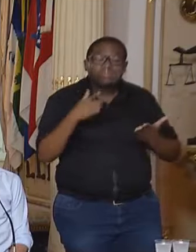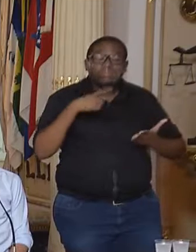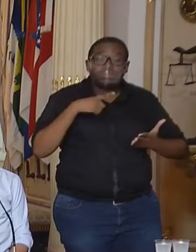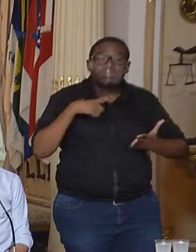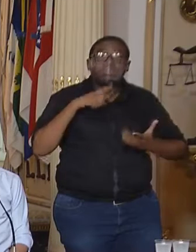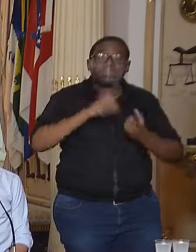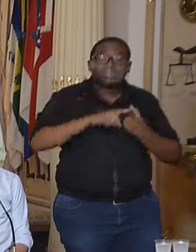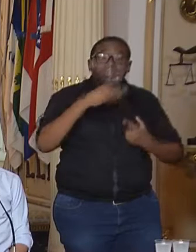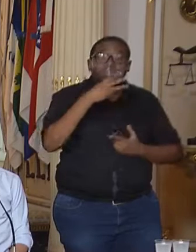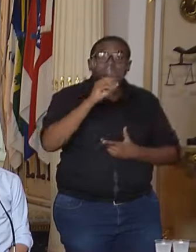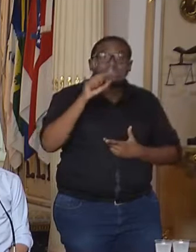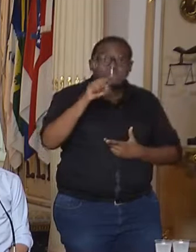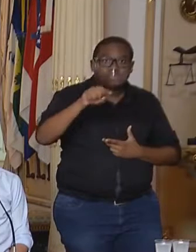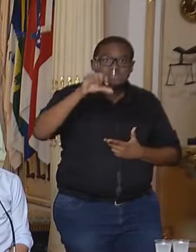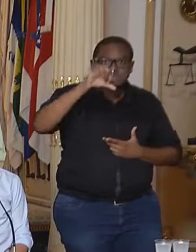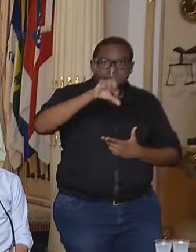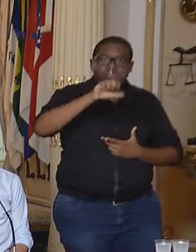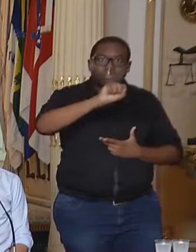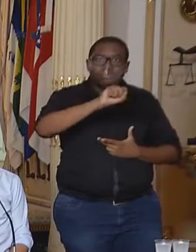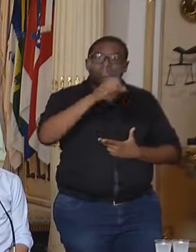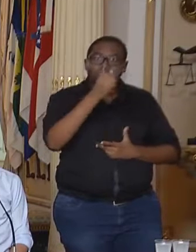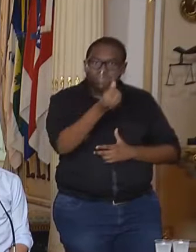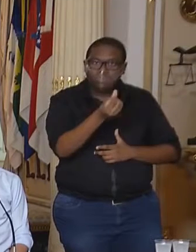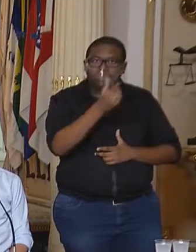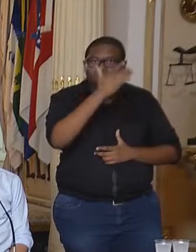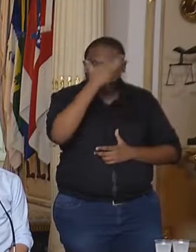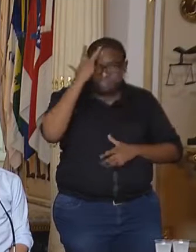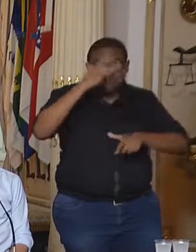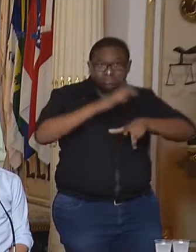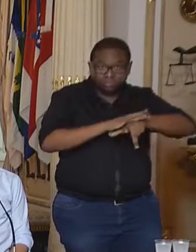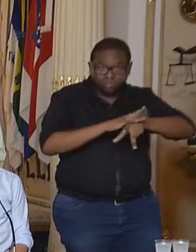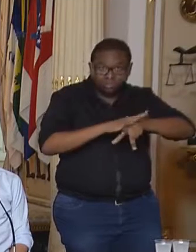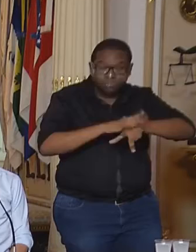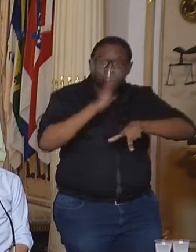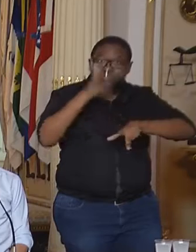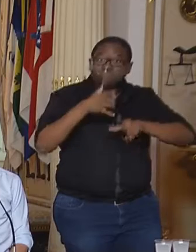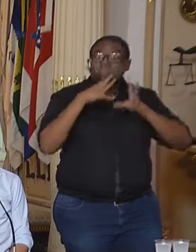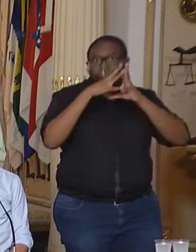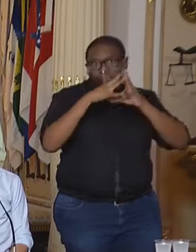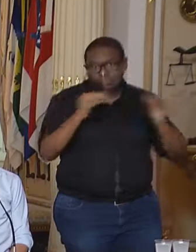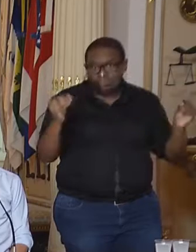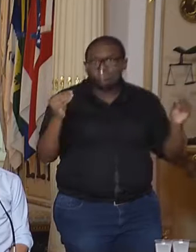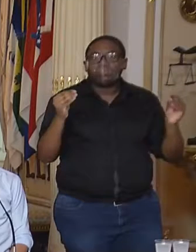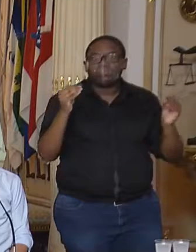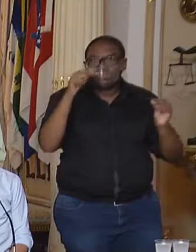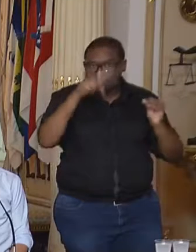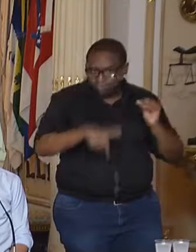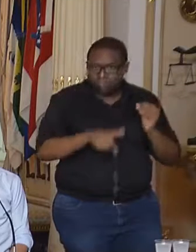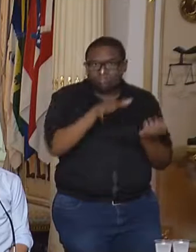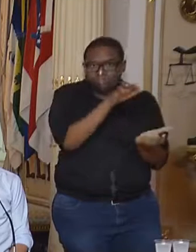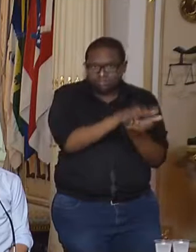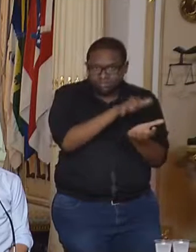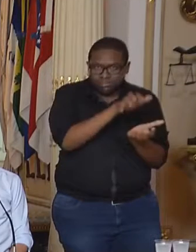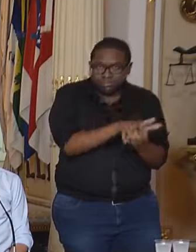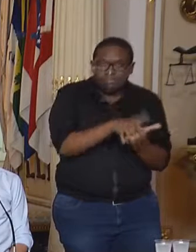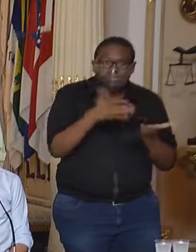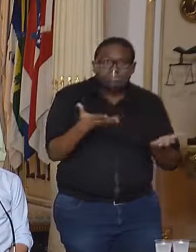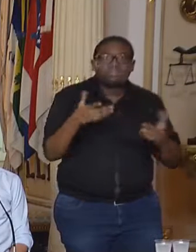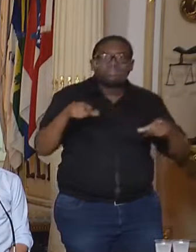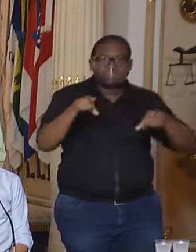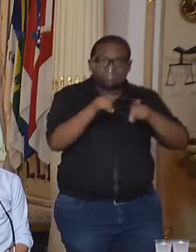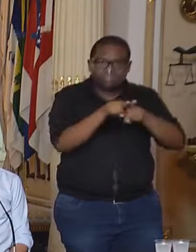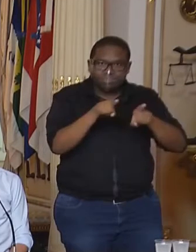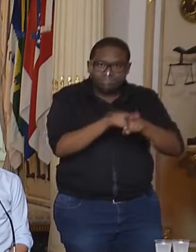.986 pacientes que já se recuperaram da Covid-19 no Estado. Por outro lado,